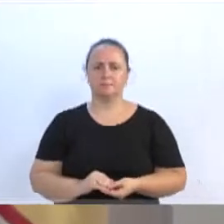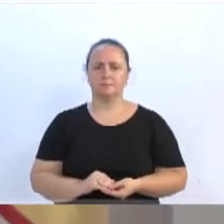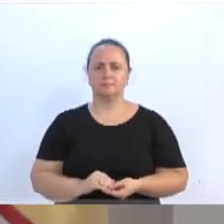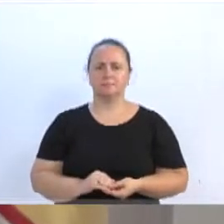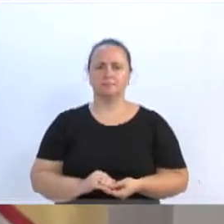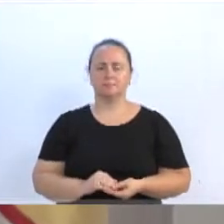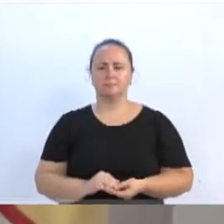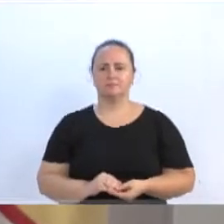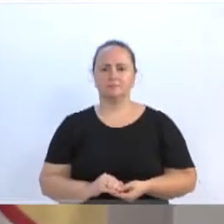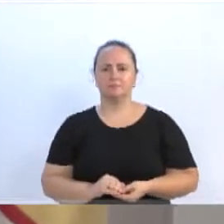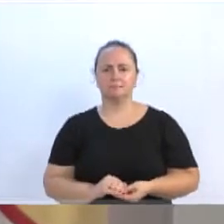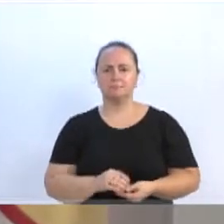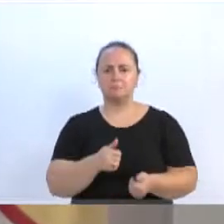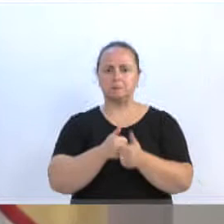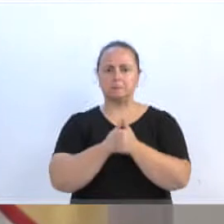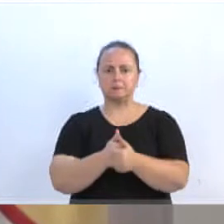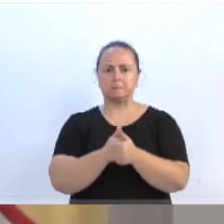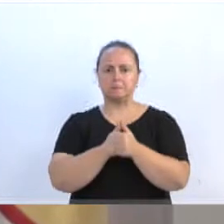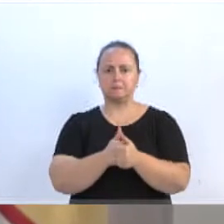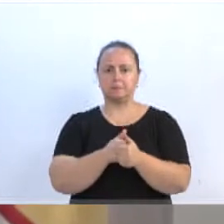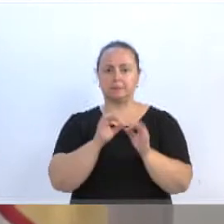excelência segue a risca mesmo.